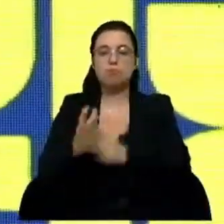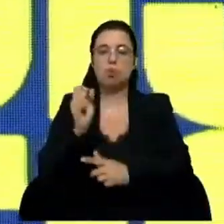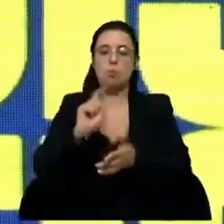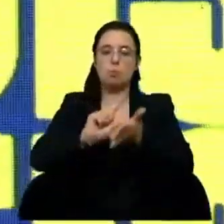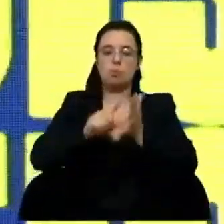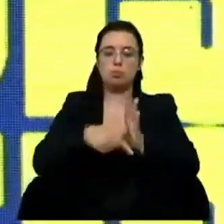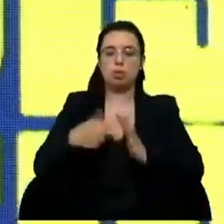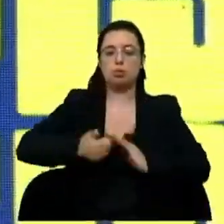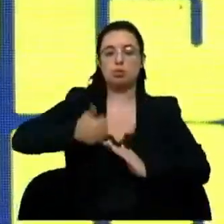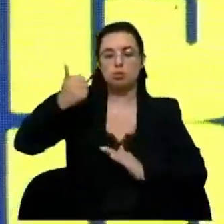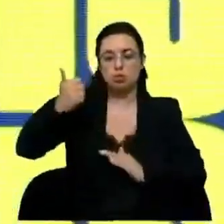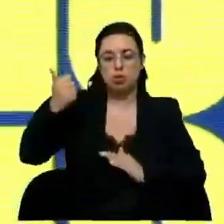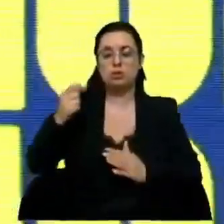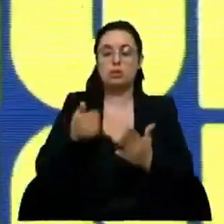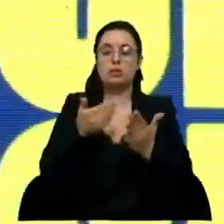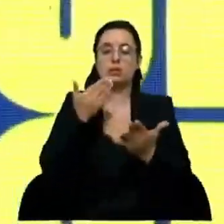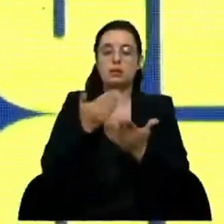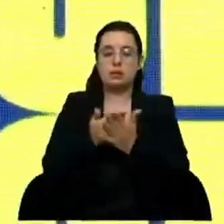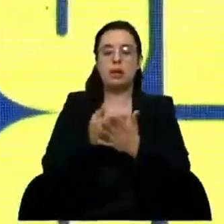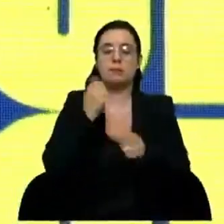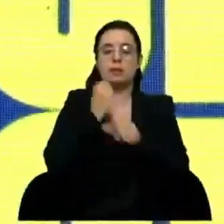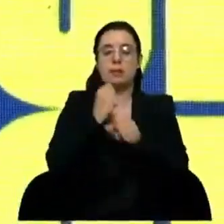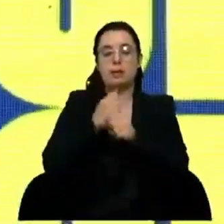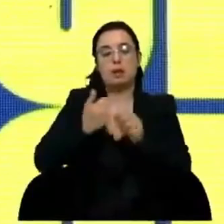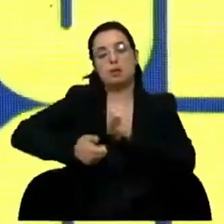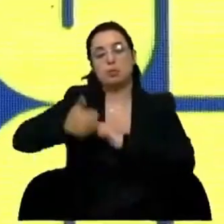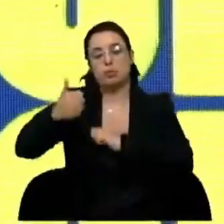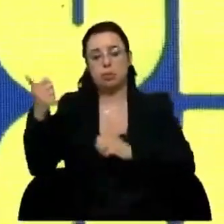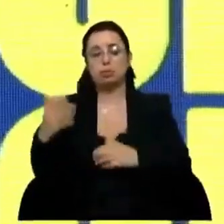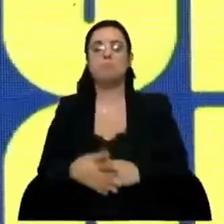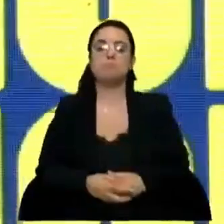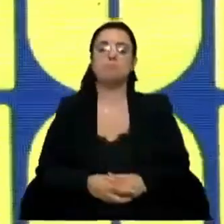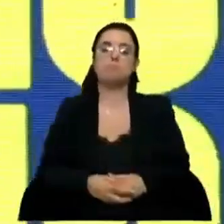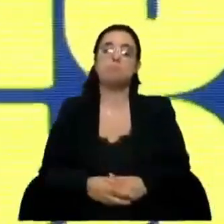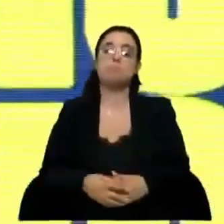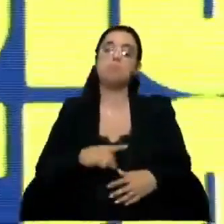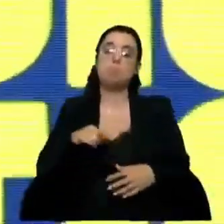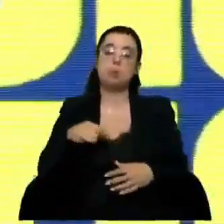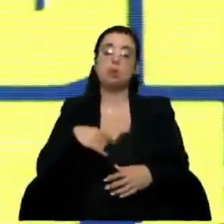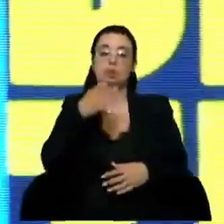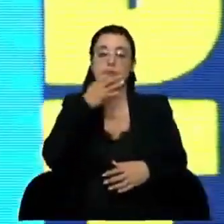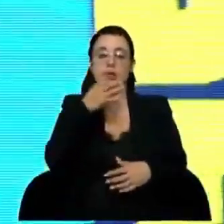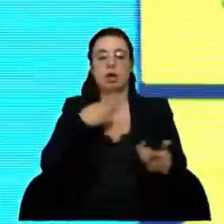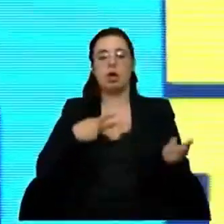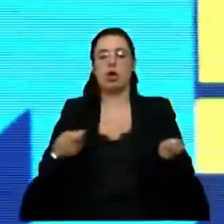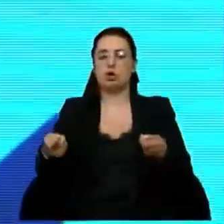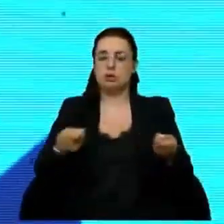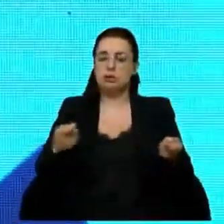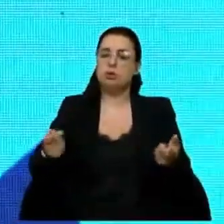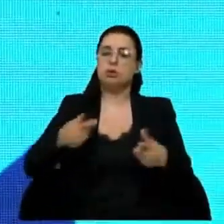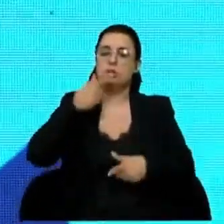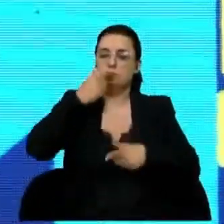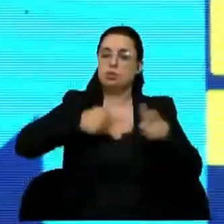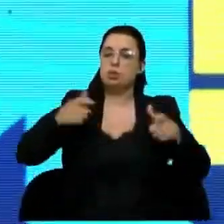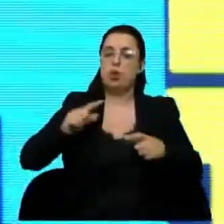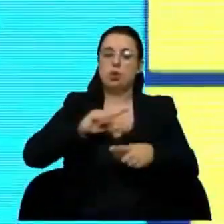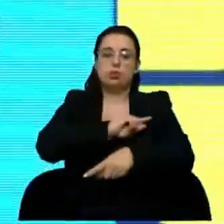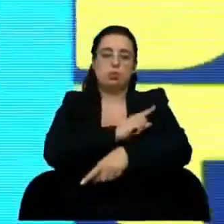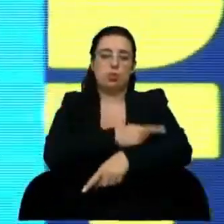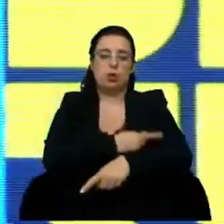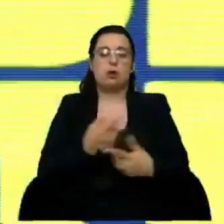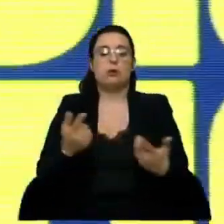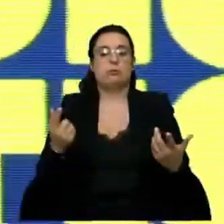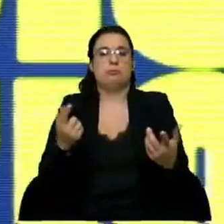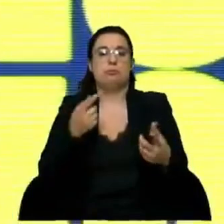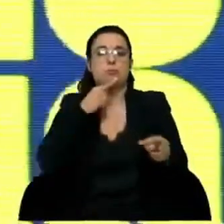projeto de sucesso que permite a requalificação de pessoas. Mas tendo-se a falar aqui de organizações, de pessoas, do poder político, mas,